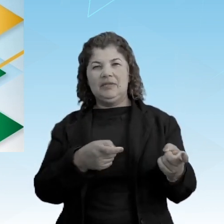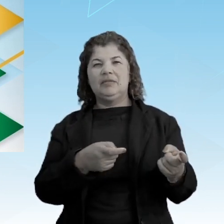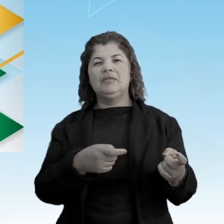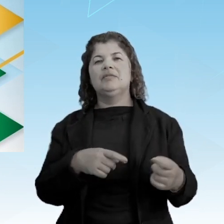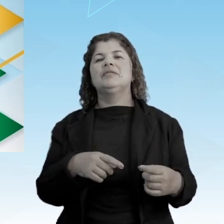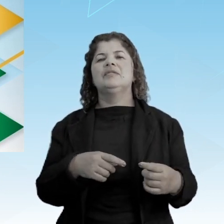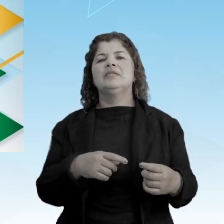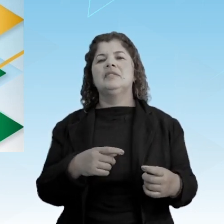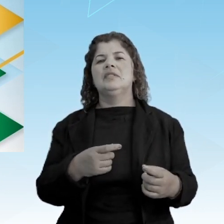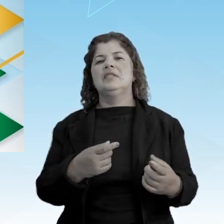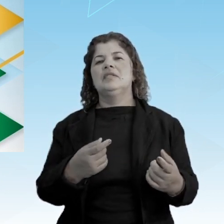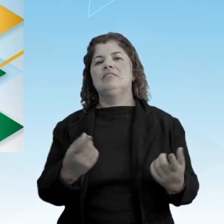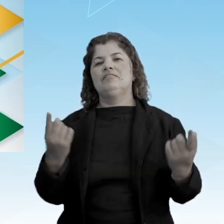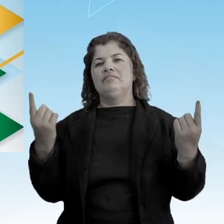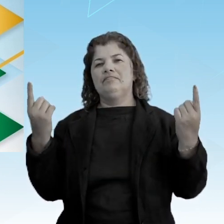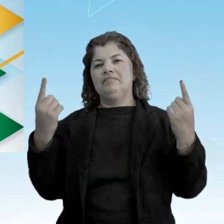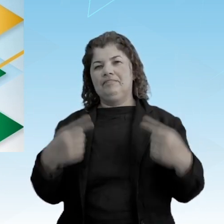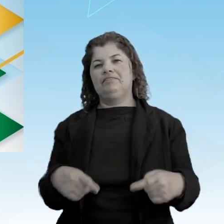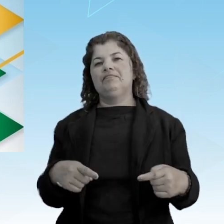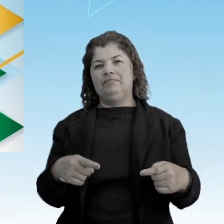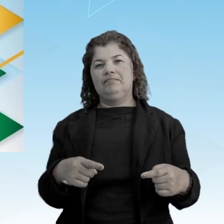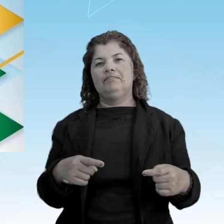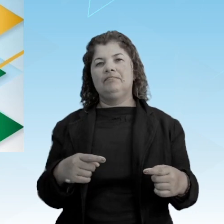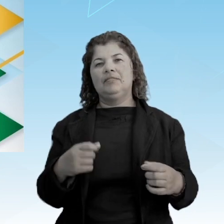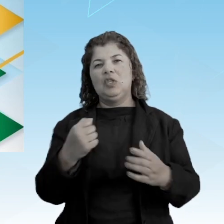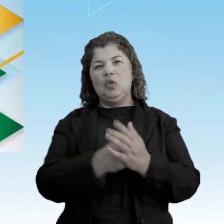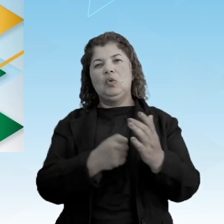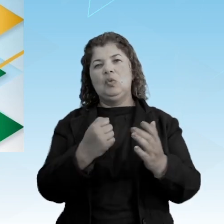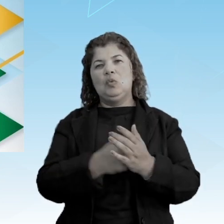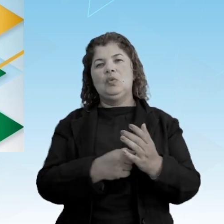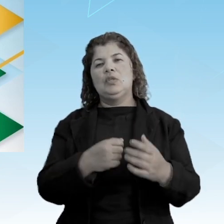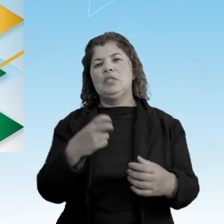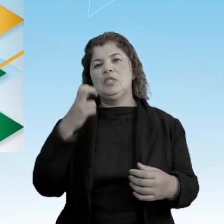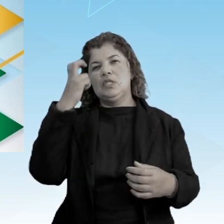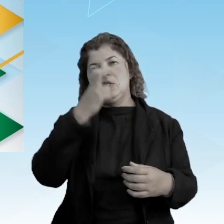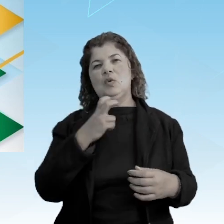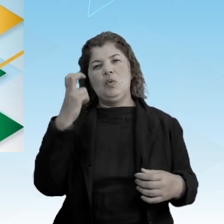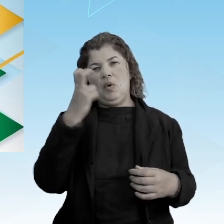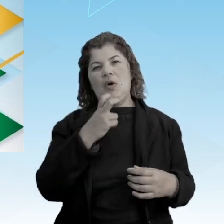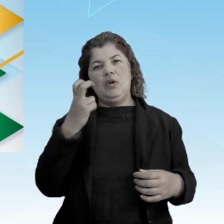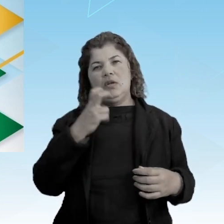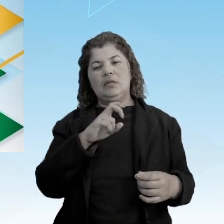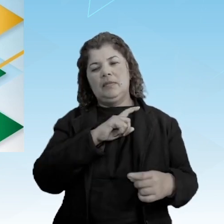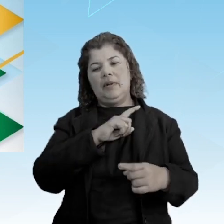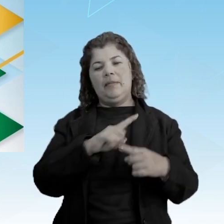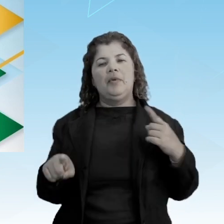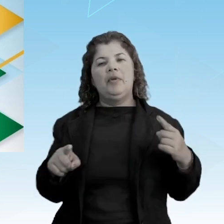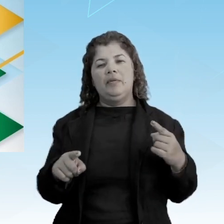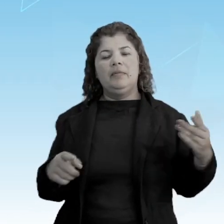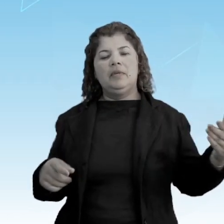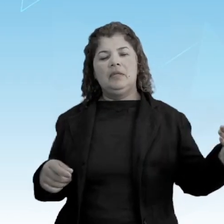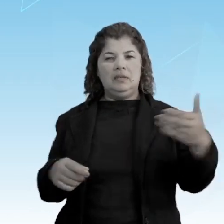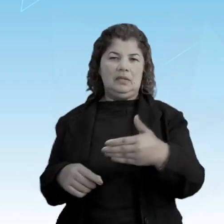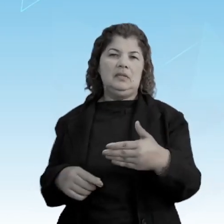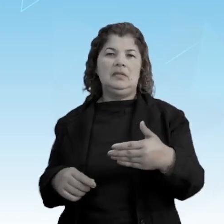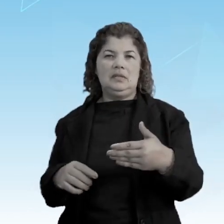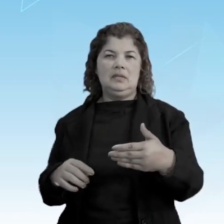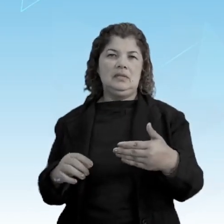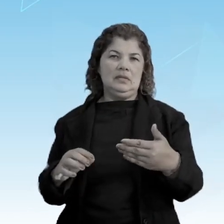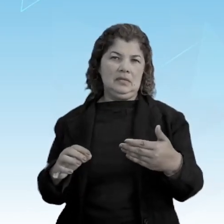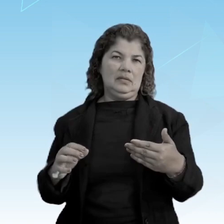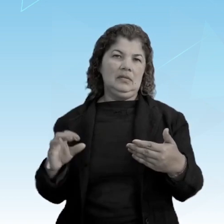pioenses e lutaram durante mais de cinco horas para impedir a passagem das tropas de